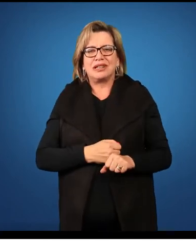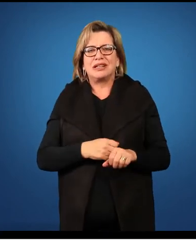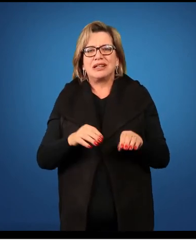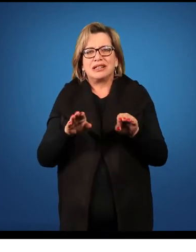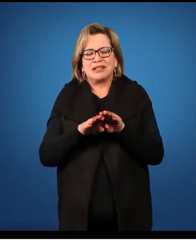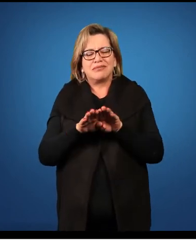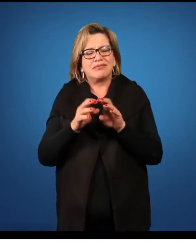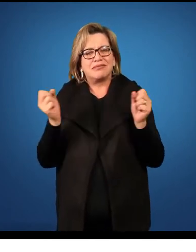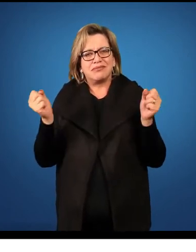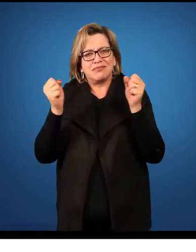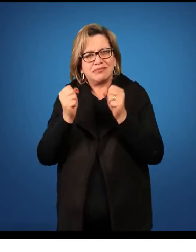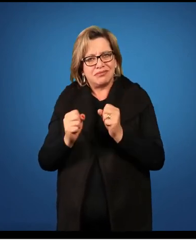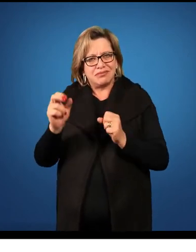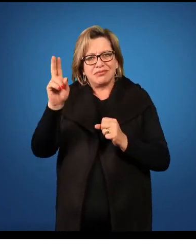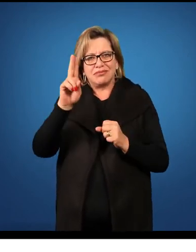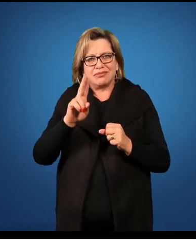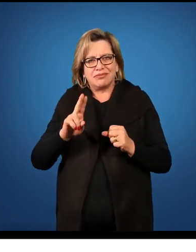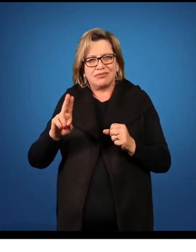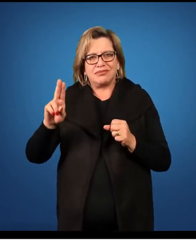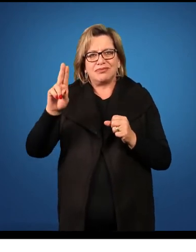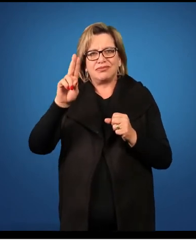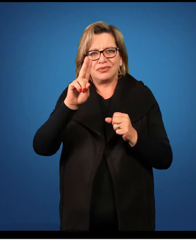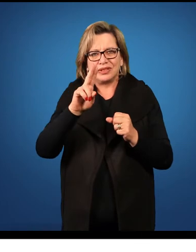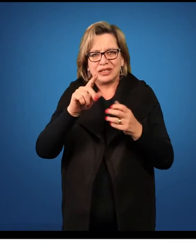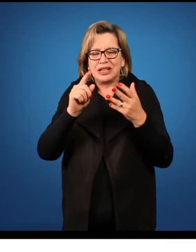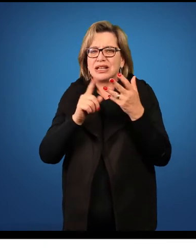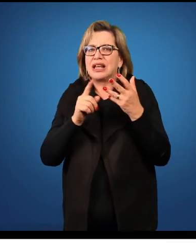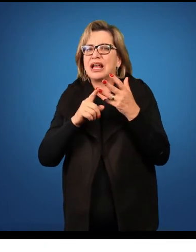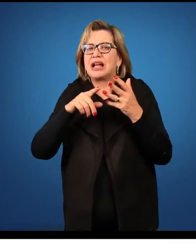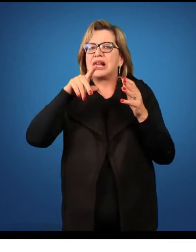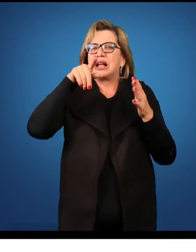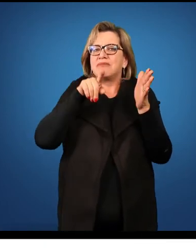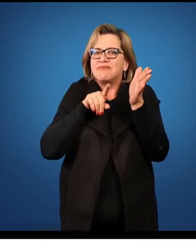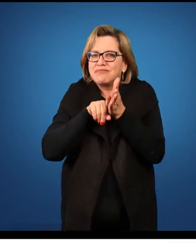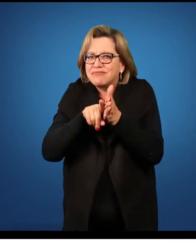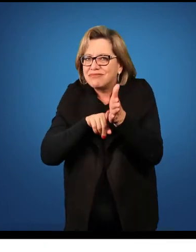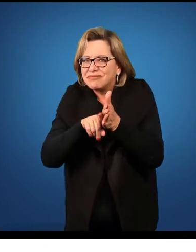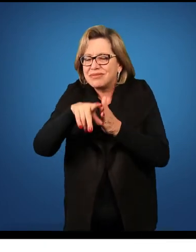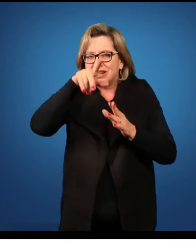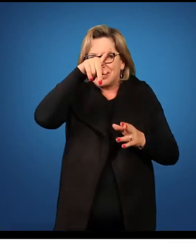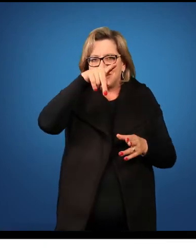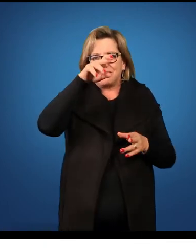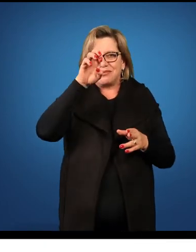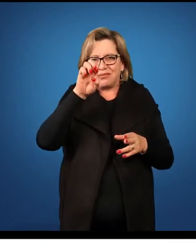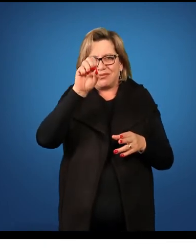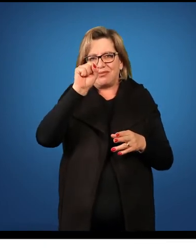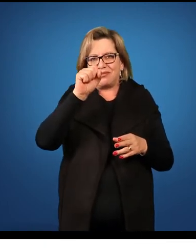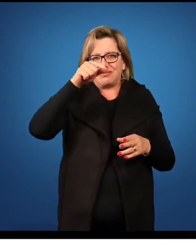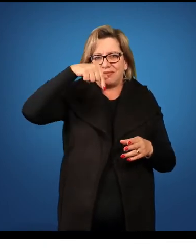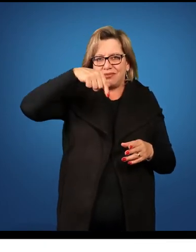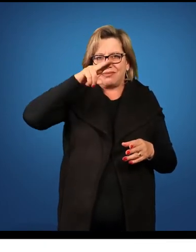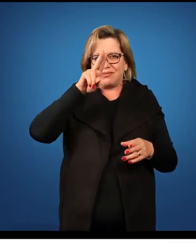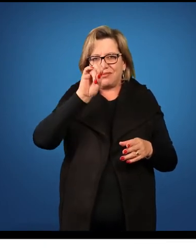em relação à abordagem de pesquisa, ou seja, nesse contexto, nós temos uma visão de